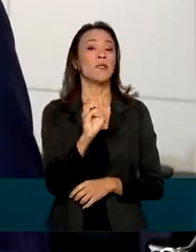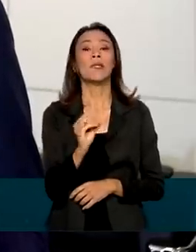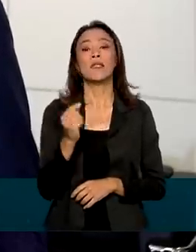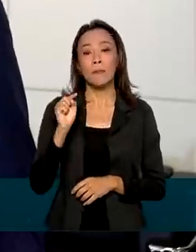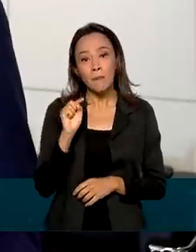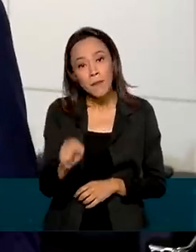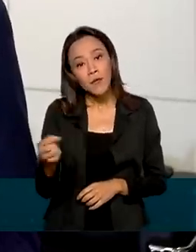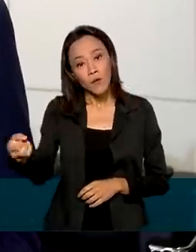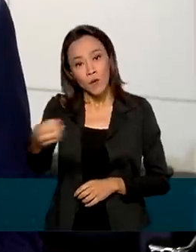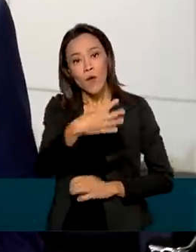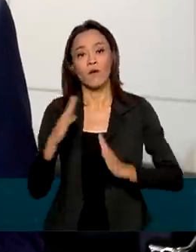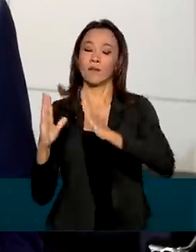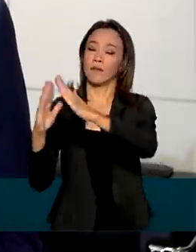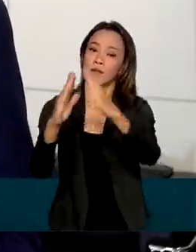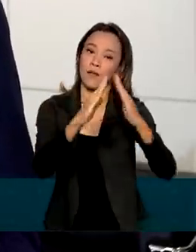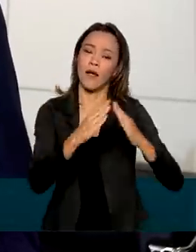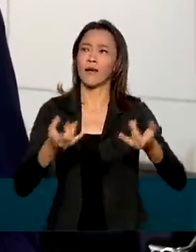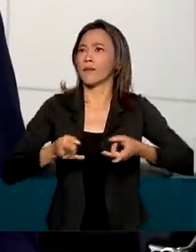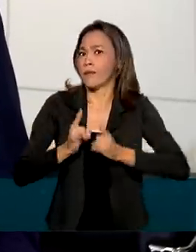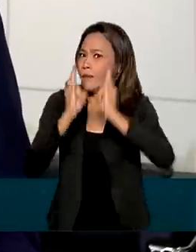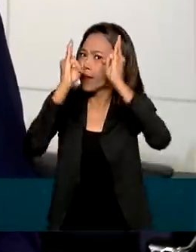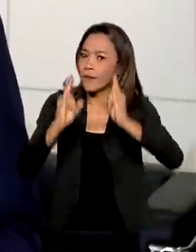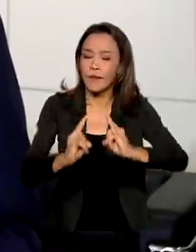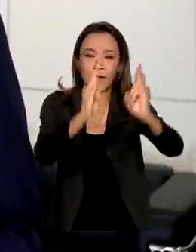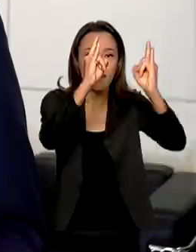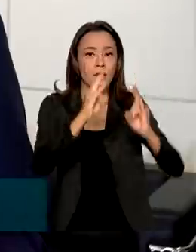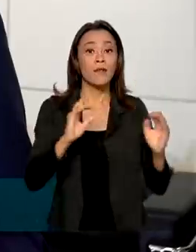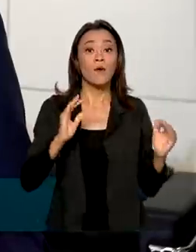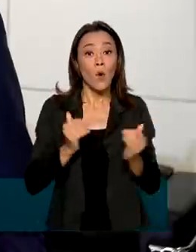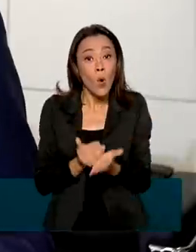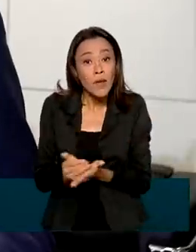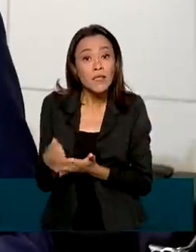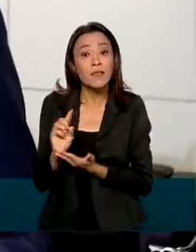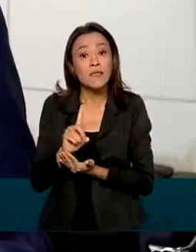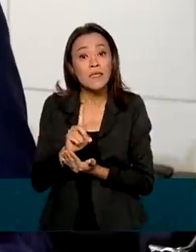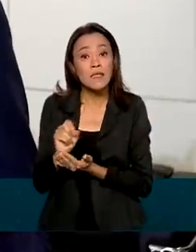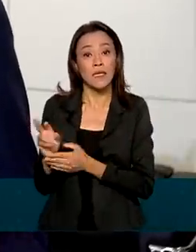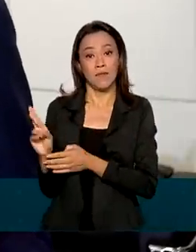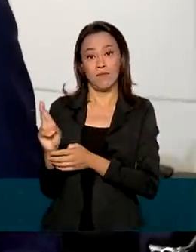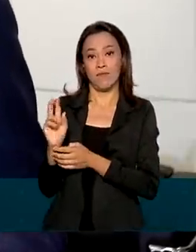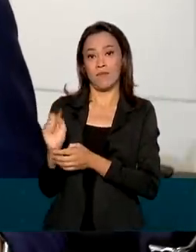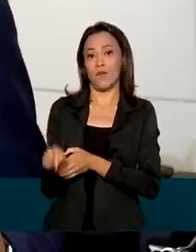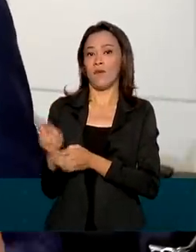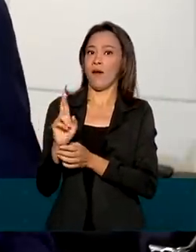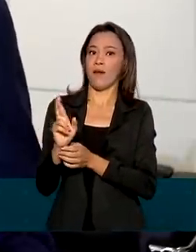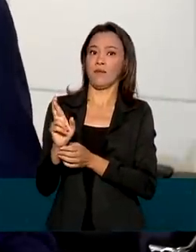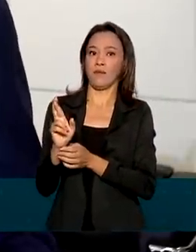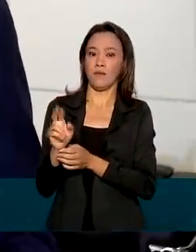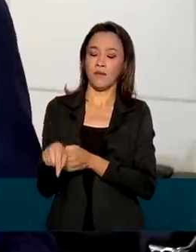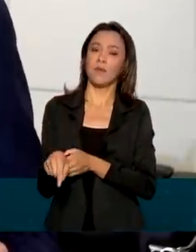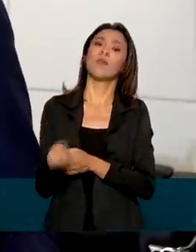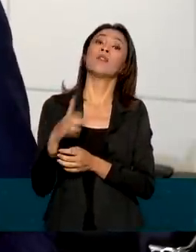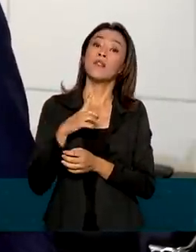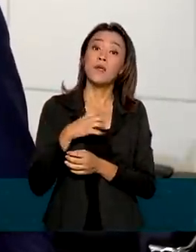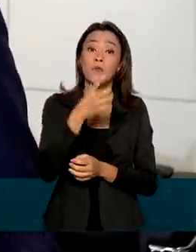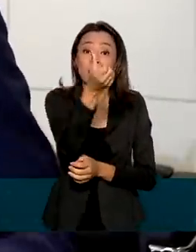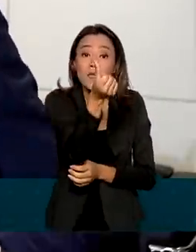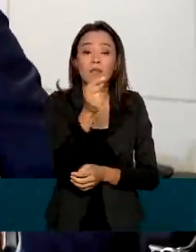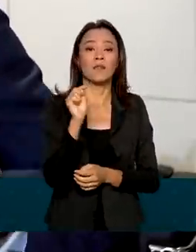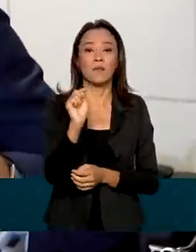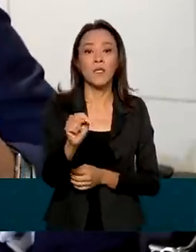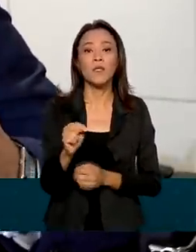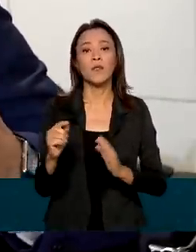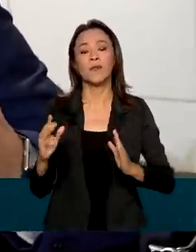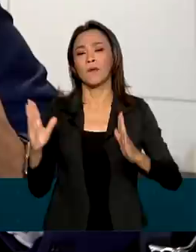imóveis a partir de 100 mil reais. Nós temos também 6 mil imóveis